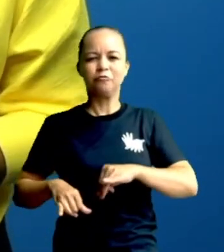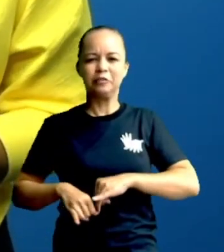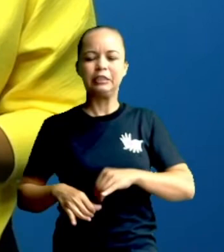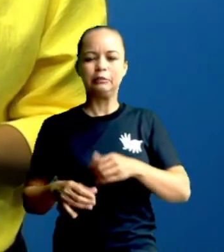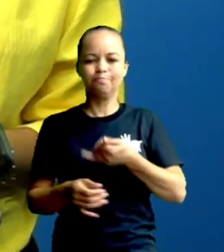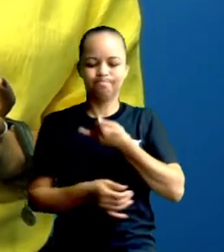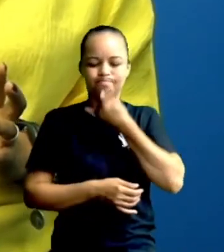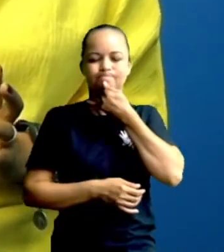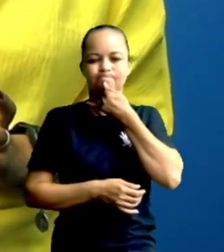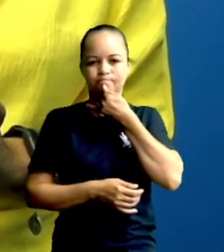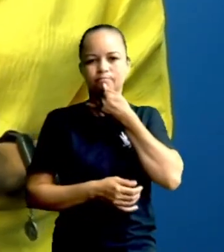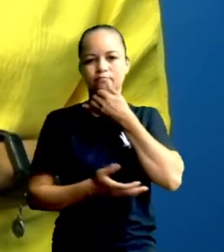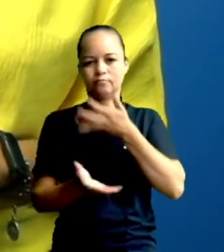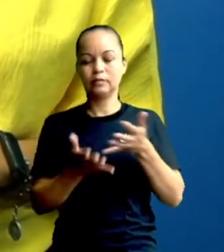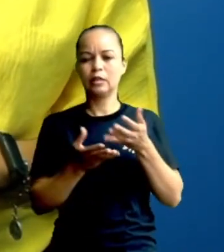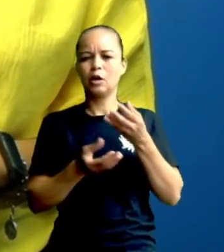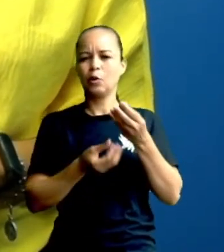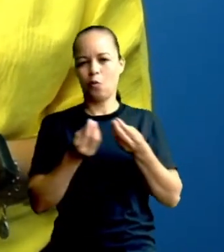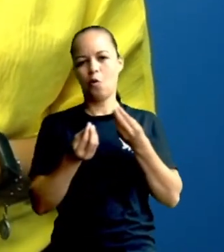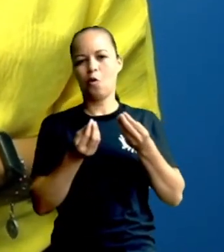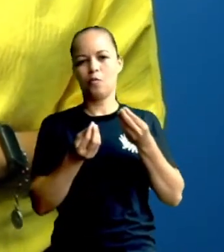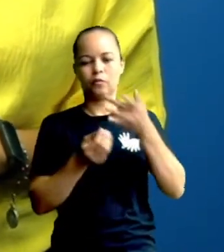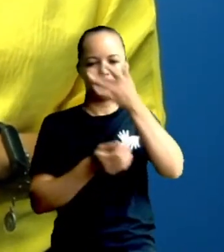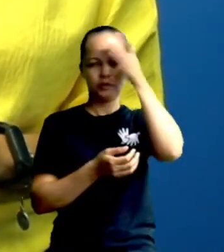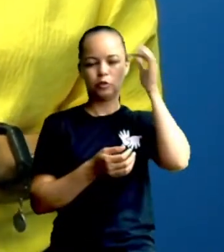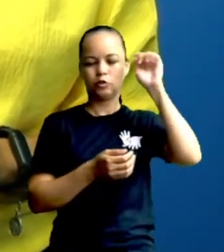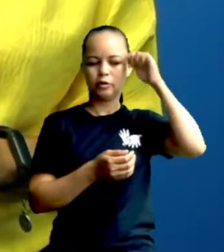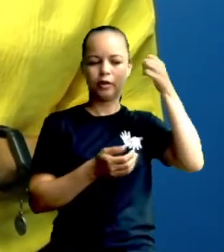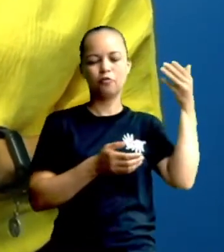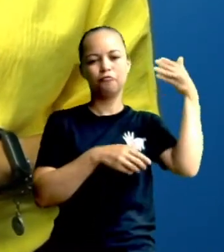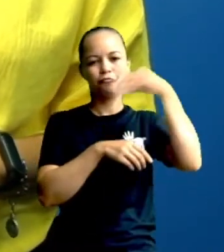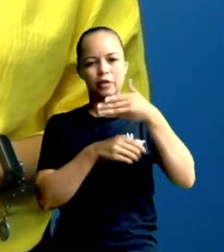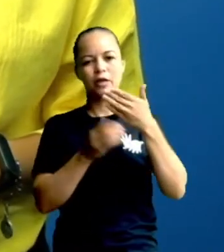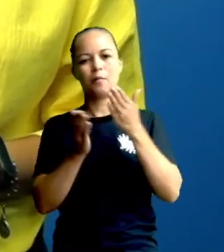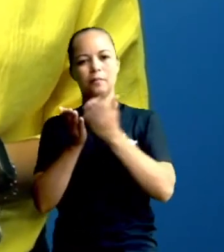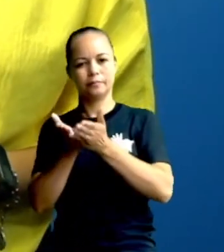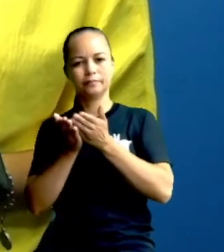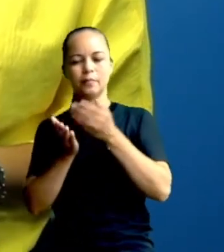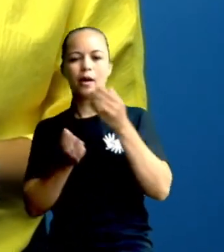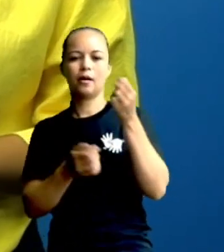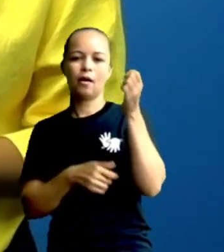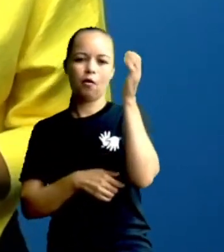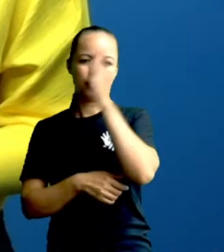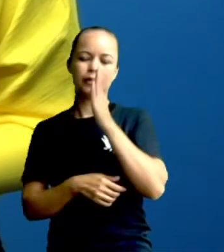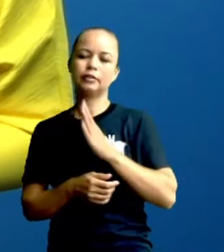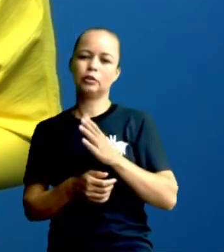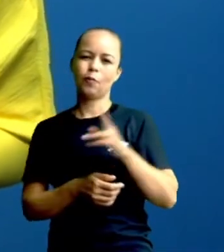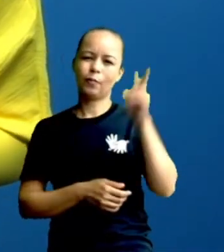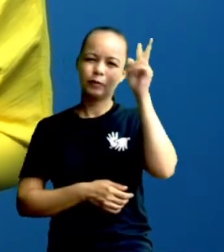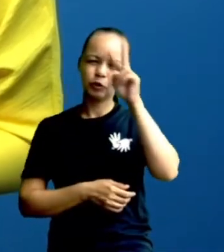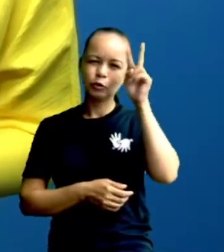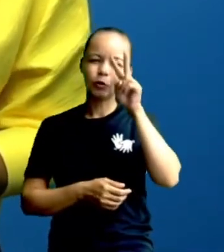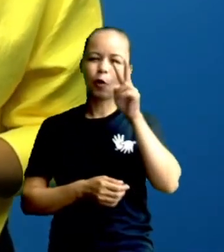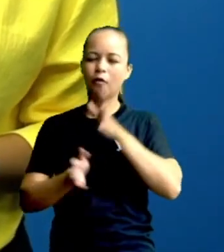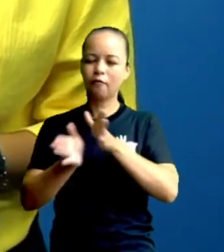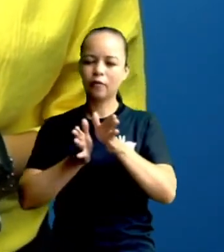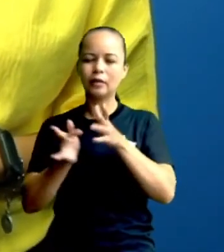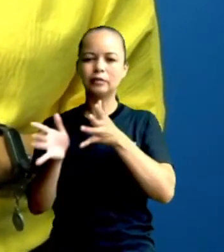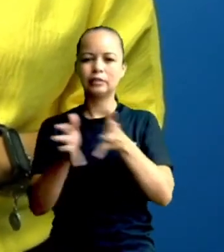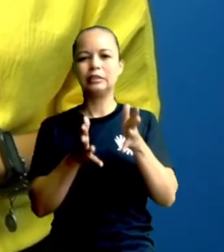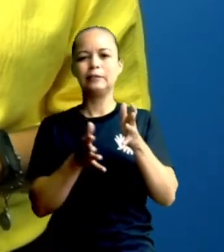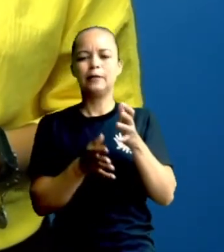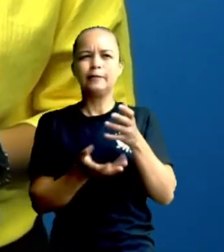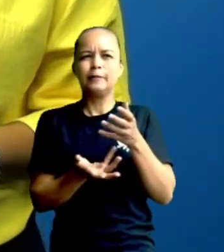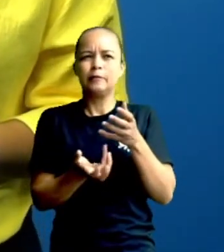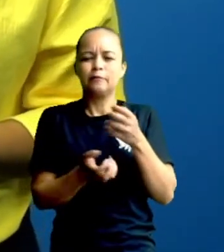como é que eles vinham para o Brasil, tá certo? É uma fase da história do nosso Brasil que até a gente tem